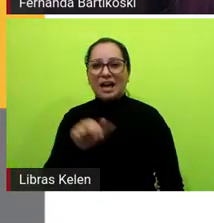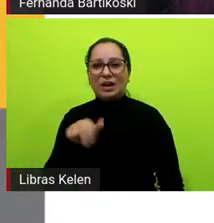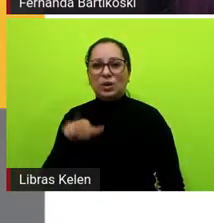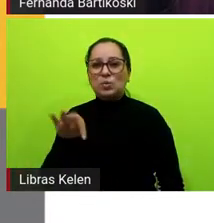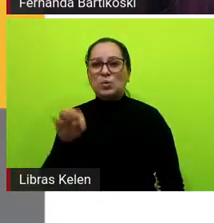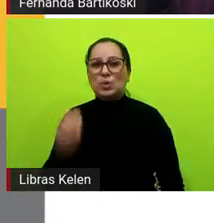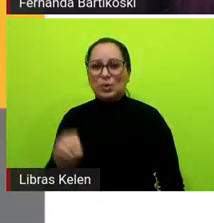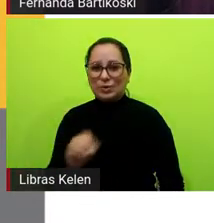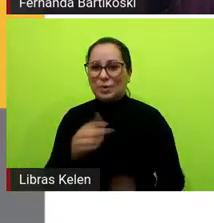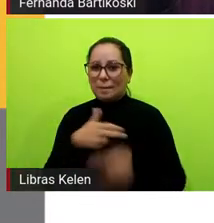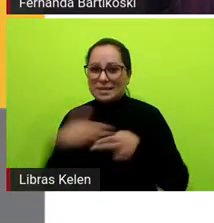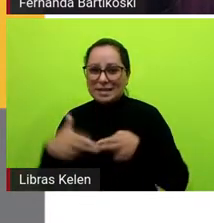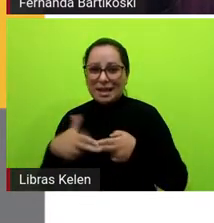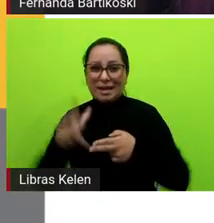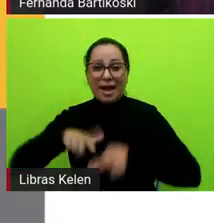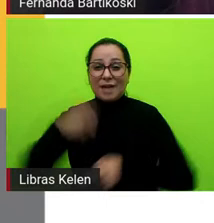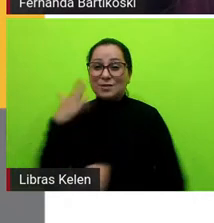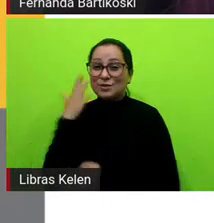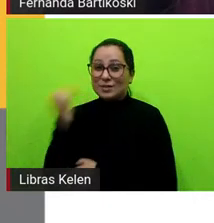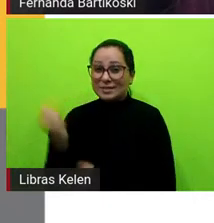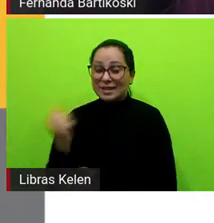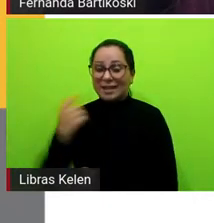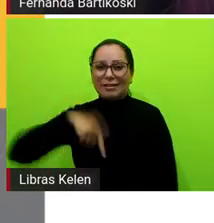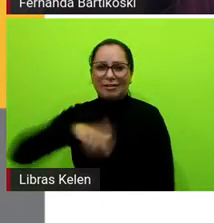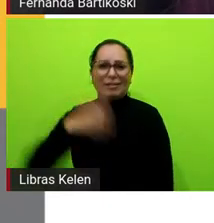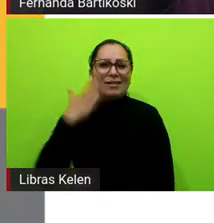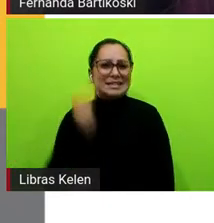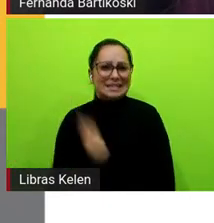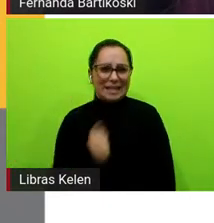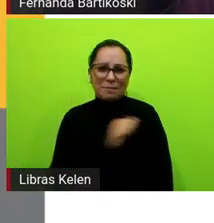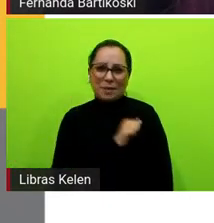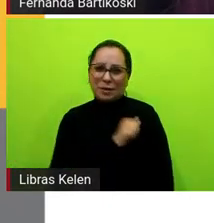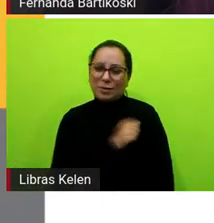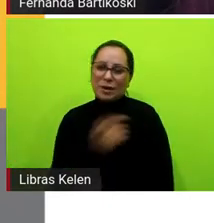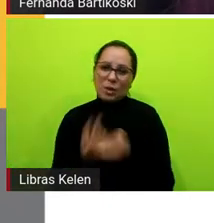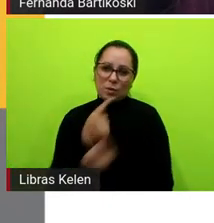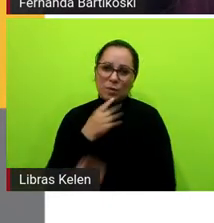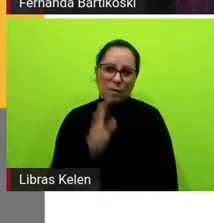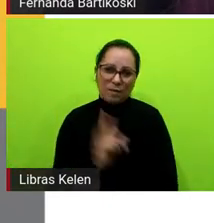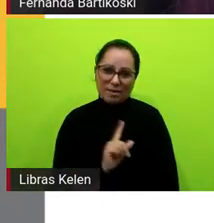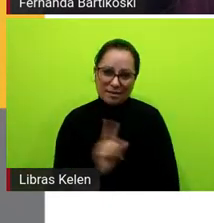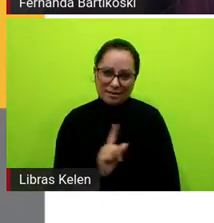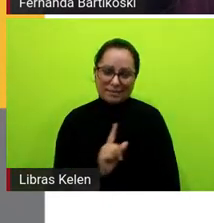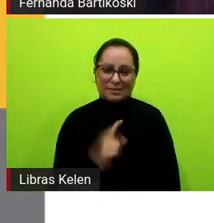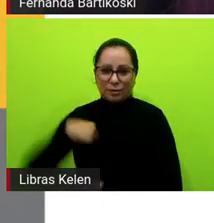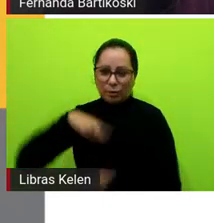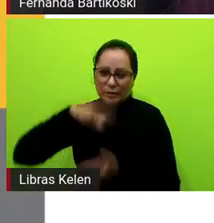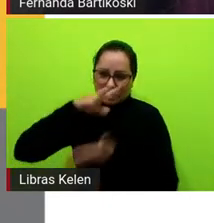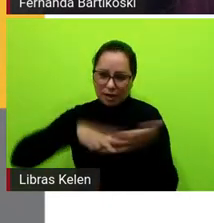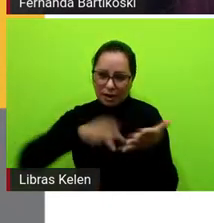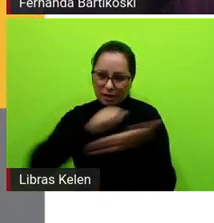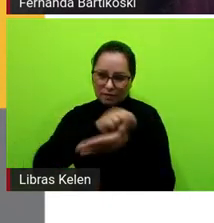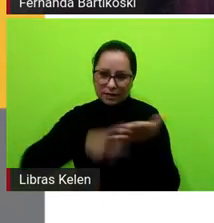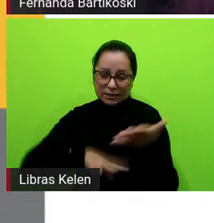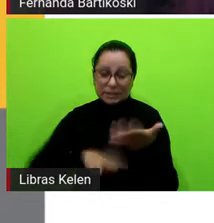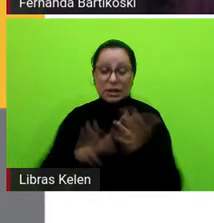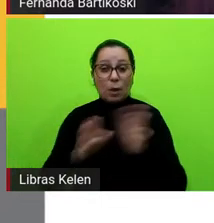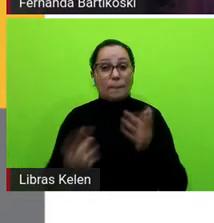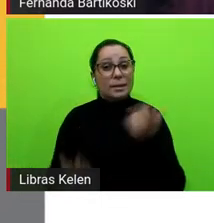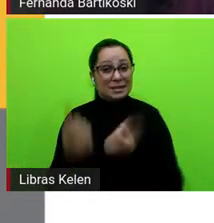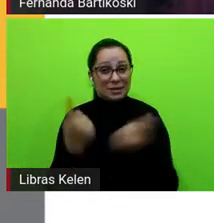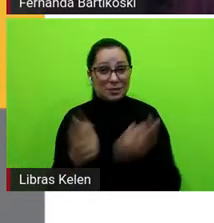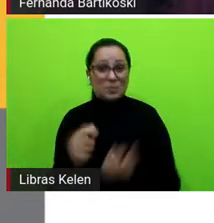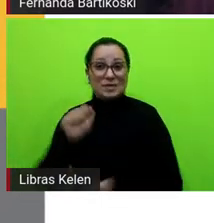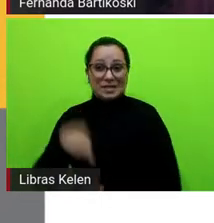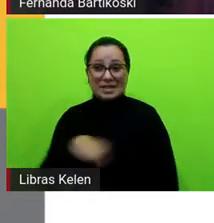sucesso é claro que a gente sabe que tem alunos que não conhecem tá a gente leu lá na avaliação mas alguns conhecem